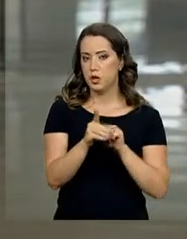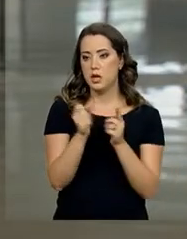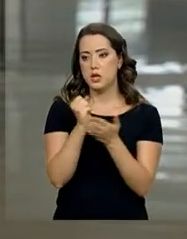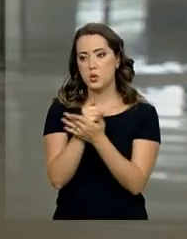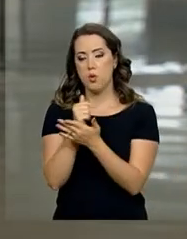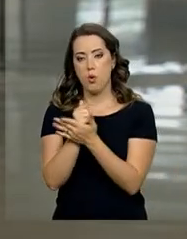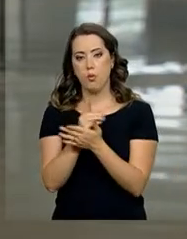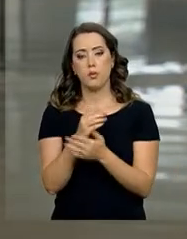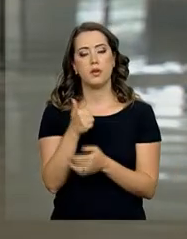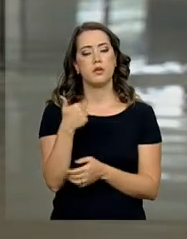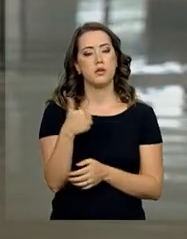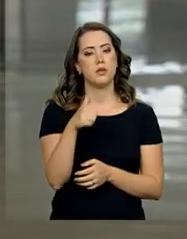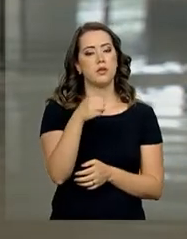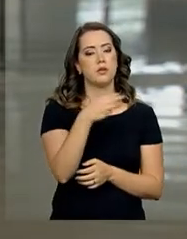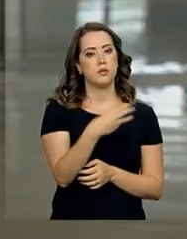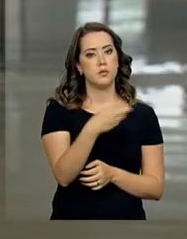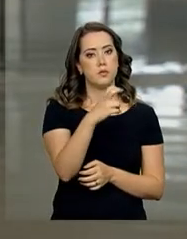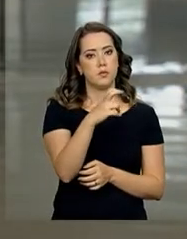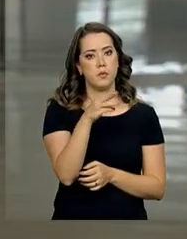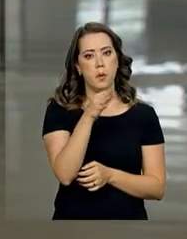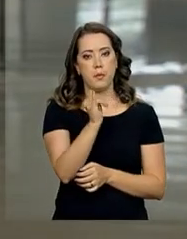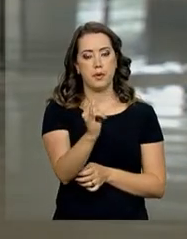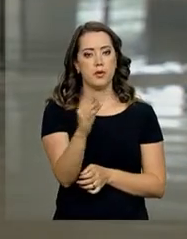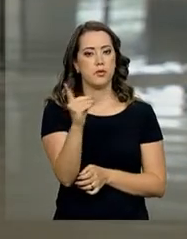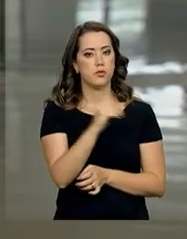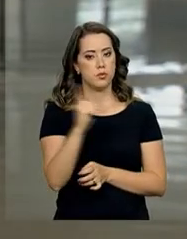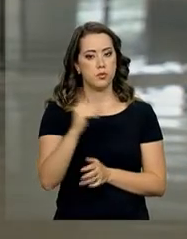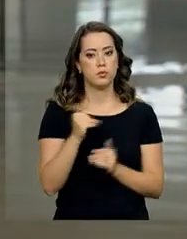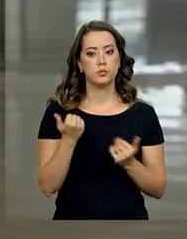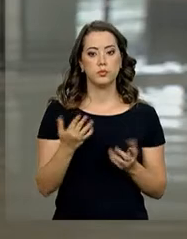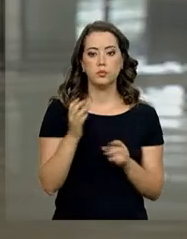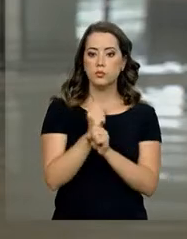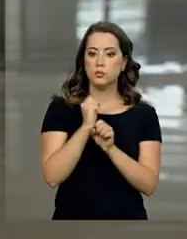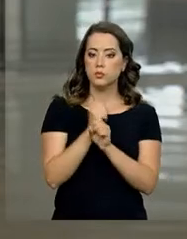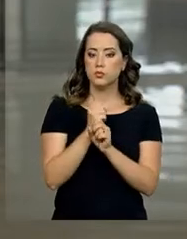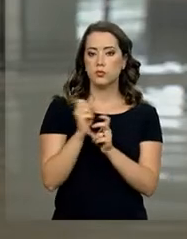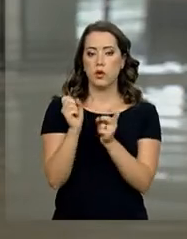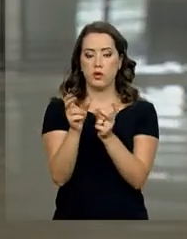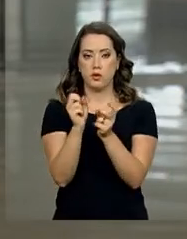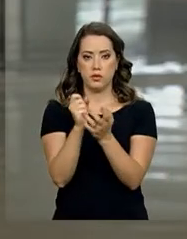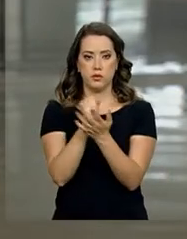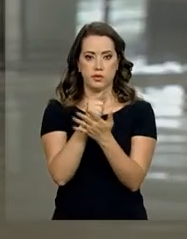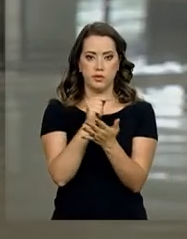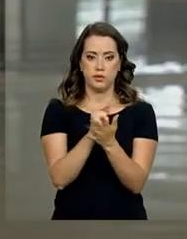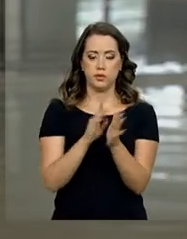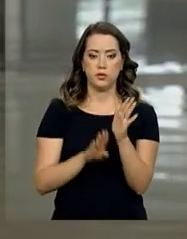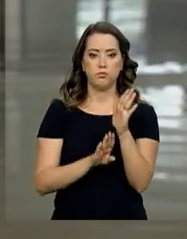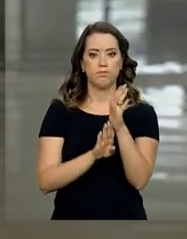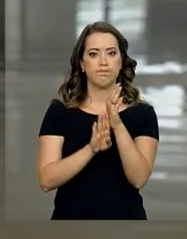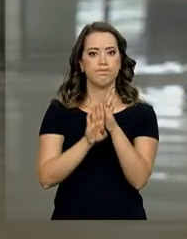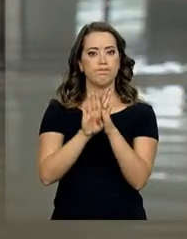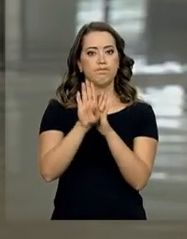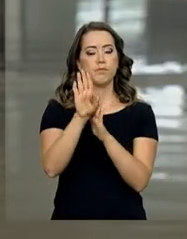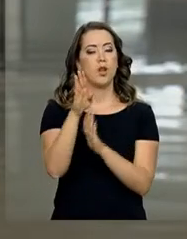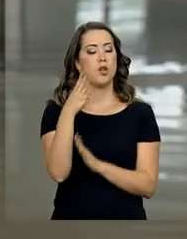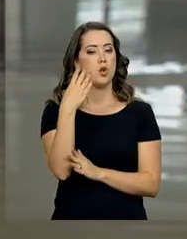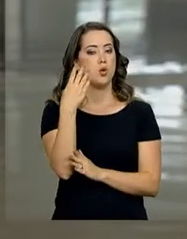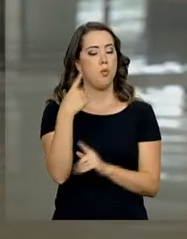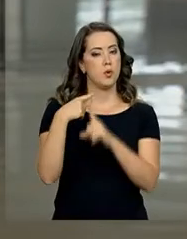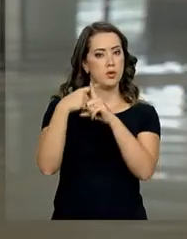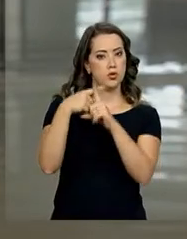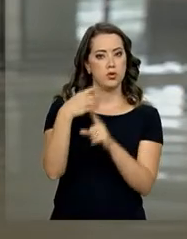importações 135 bilhões de dólares. O saldo comercial desse período apresentou um superávit de 42